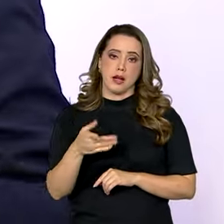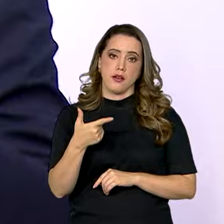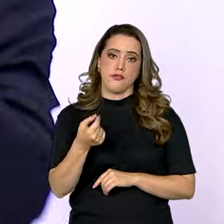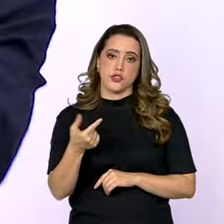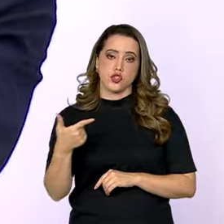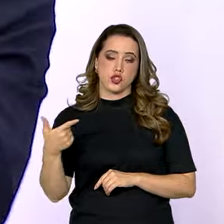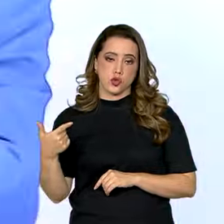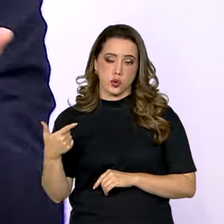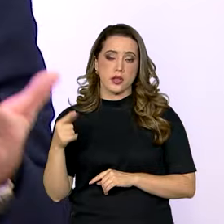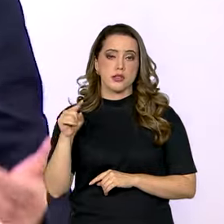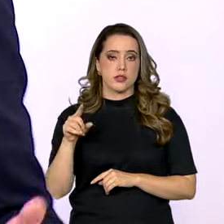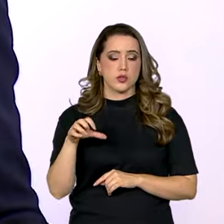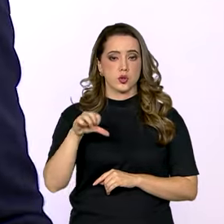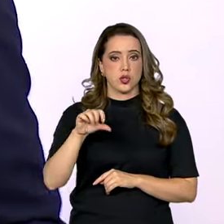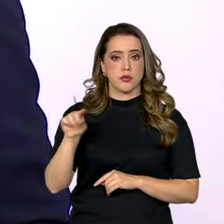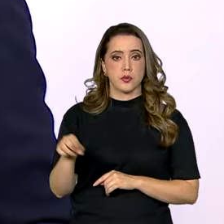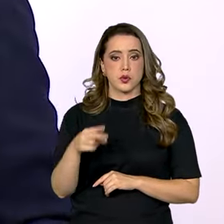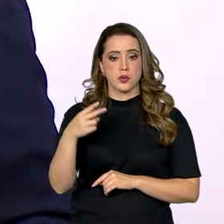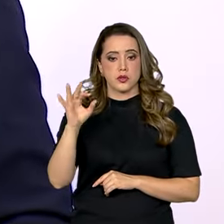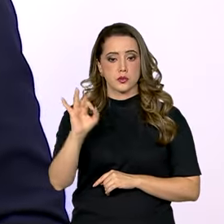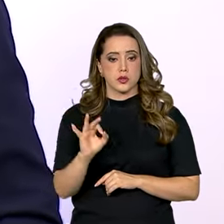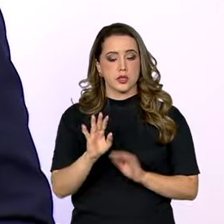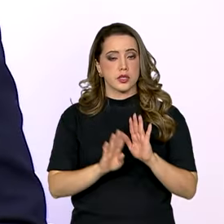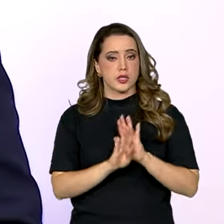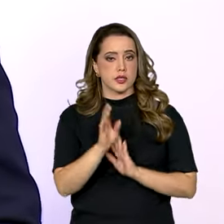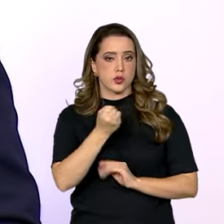de um crescimento da população ocupada,